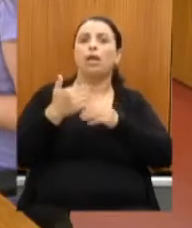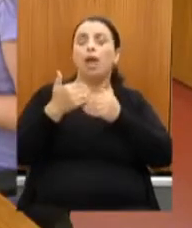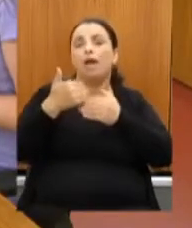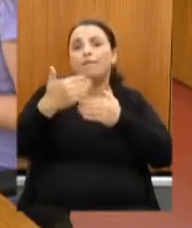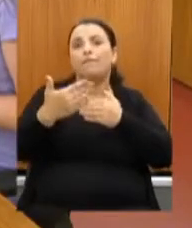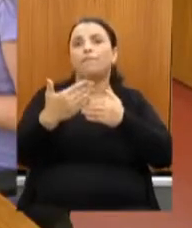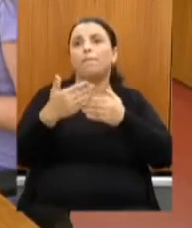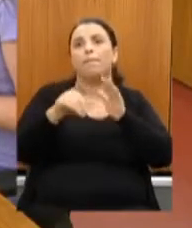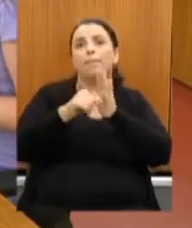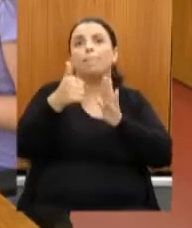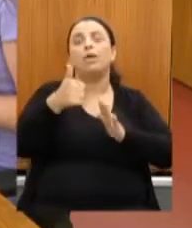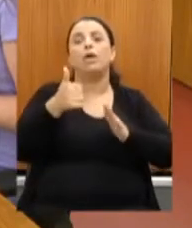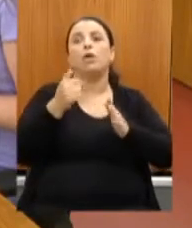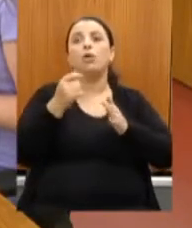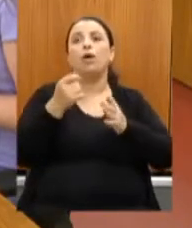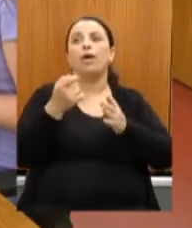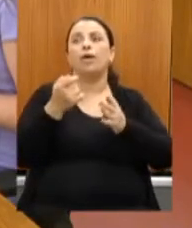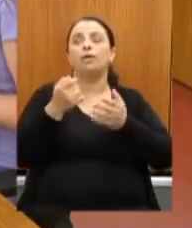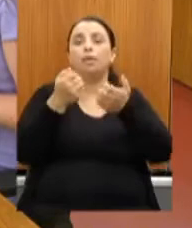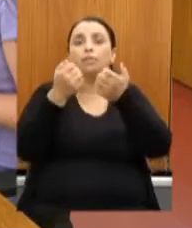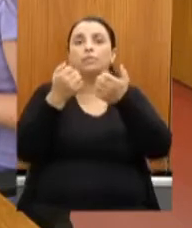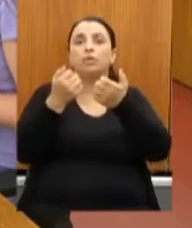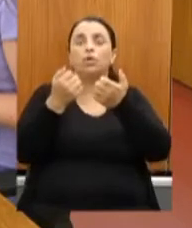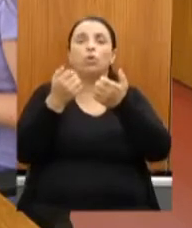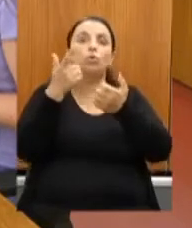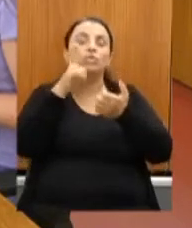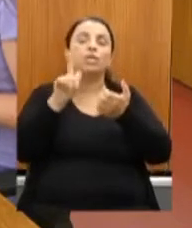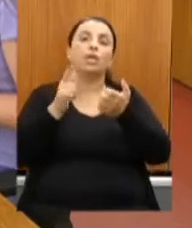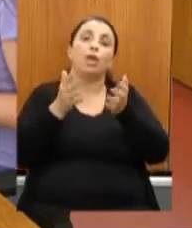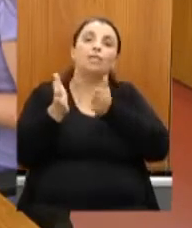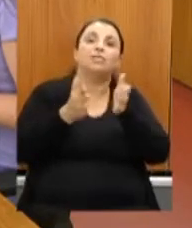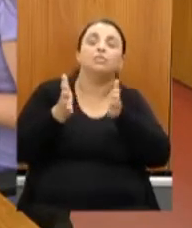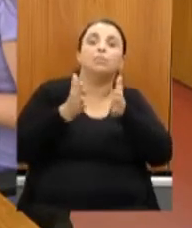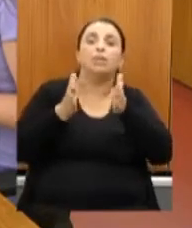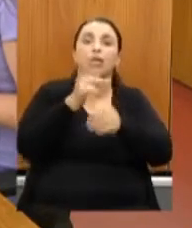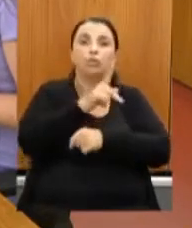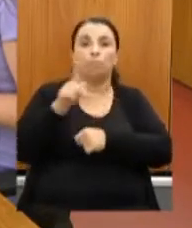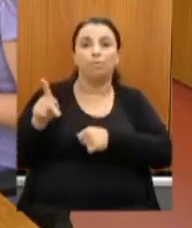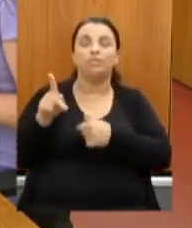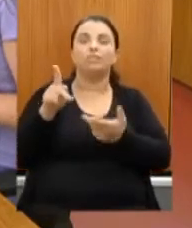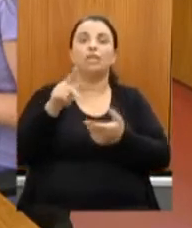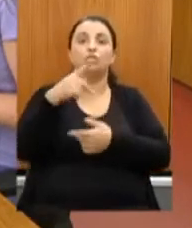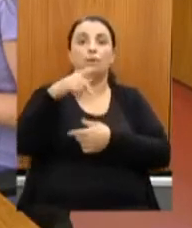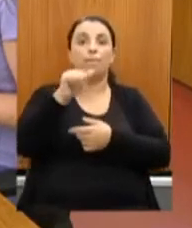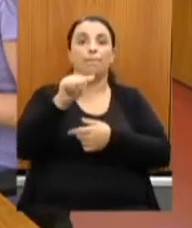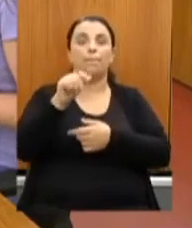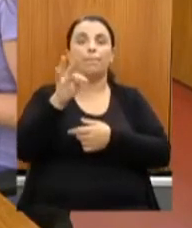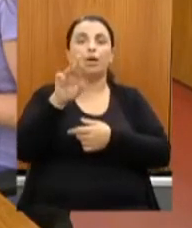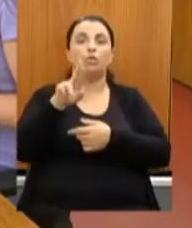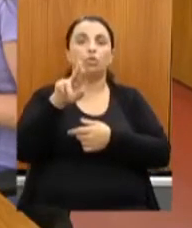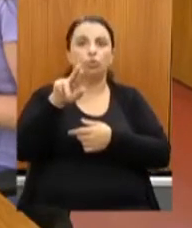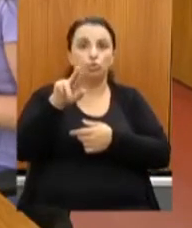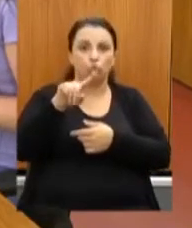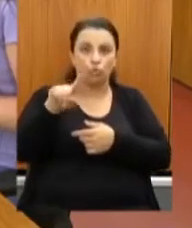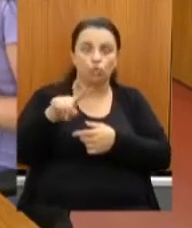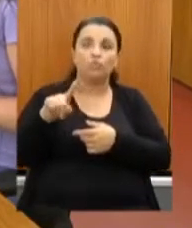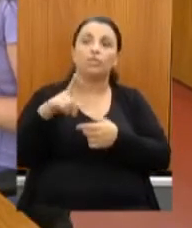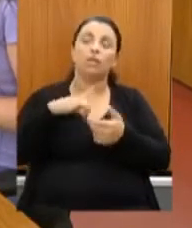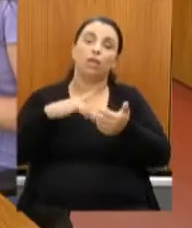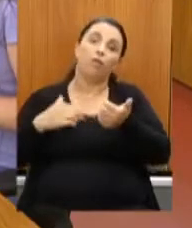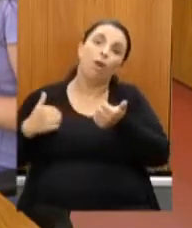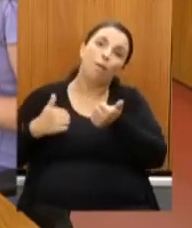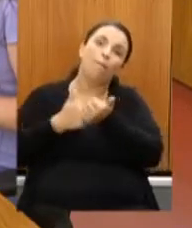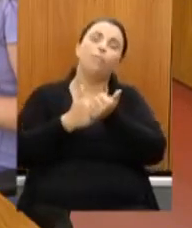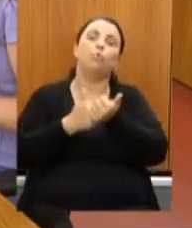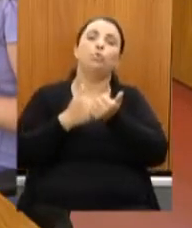sensibilidade do nosso presidente Agostinho, Patrus, que teve o nosso apoio, teve o apoio de